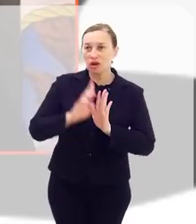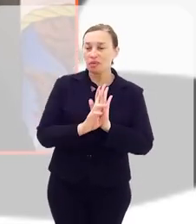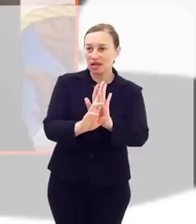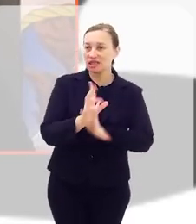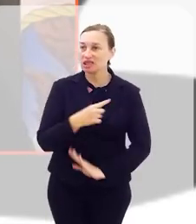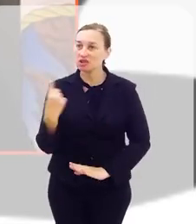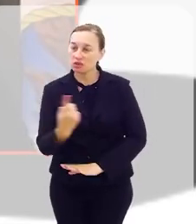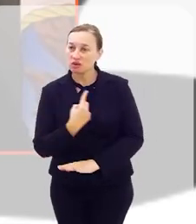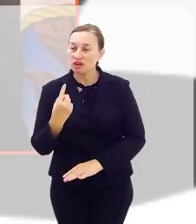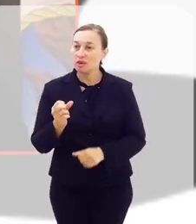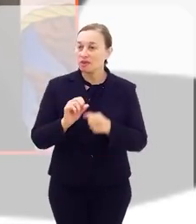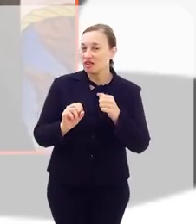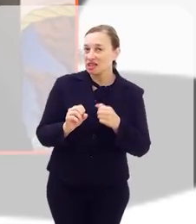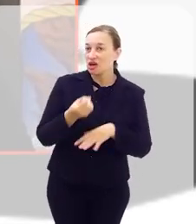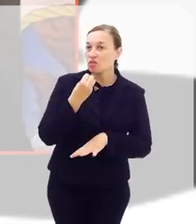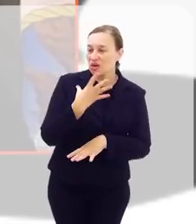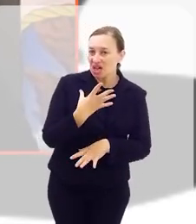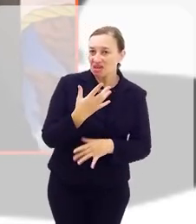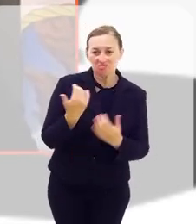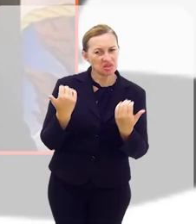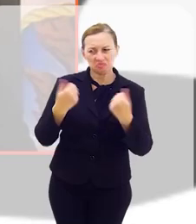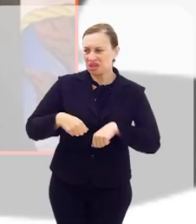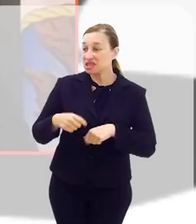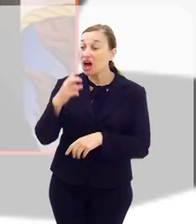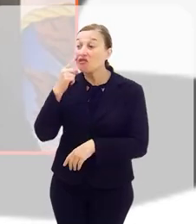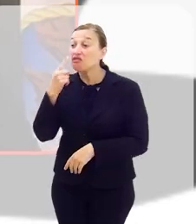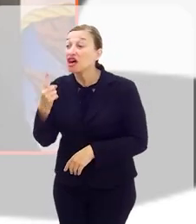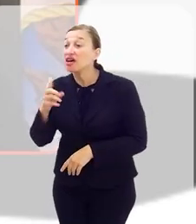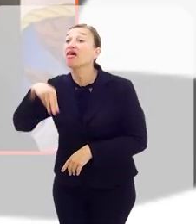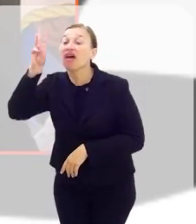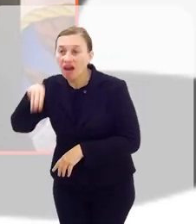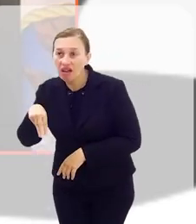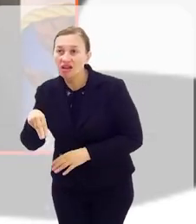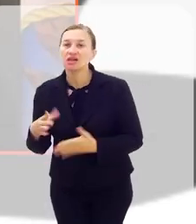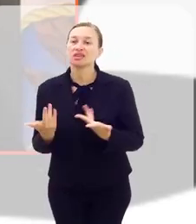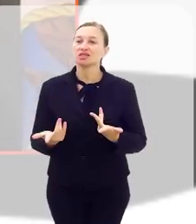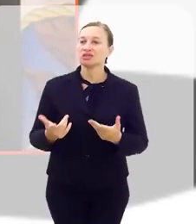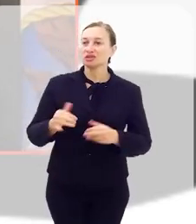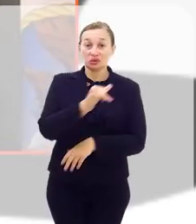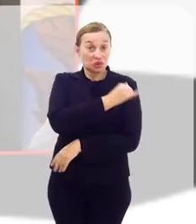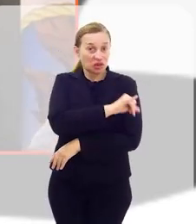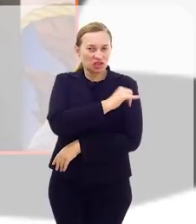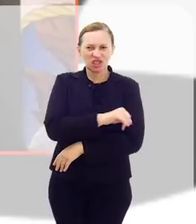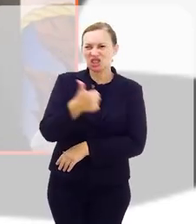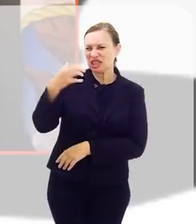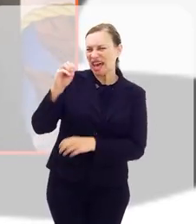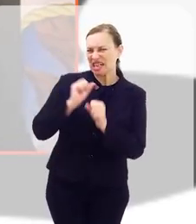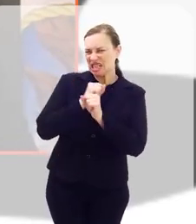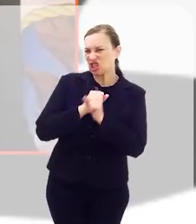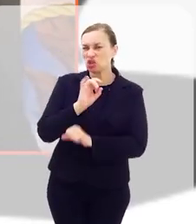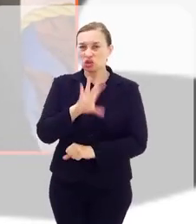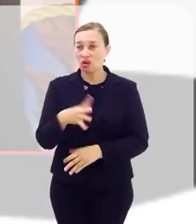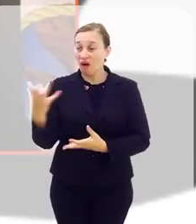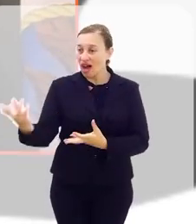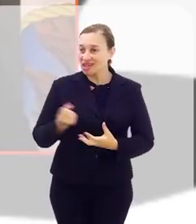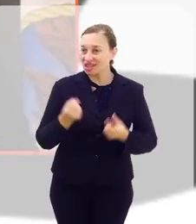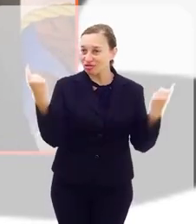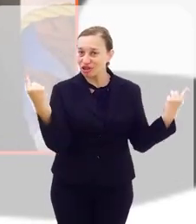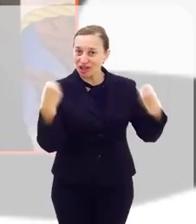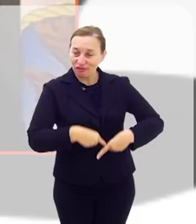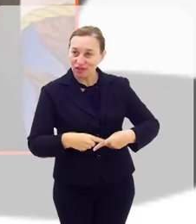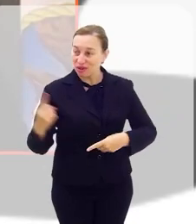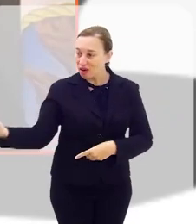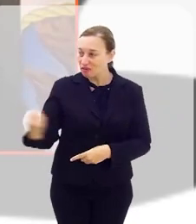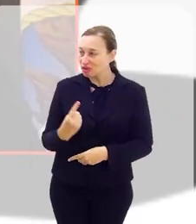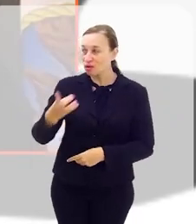representem para fazer o bem sem saber a quem. Aí foi aonde que, estando no Rio de Janeiro em apenas 10 anos, aceitei o